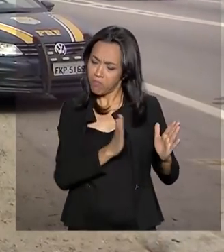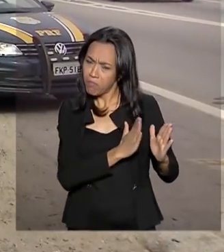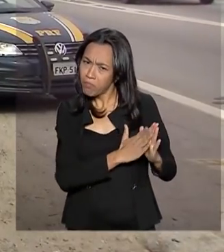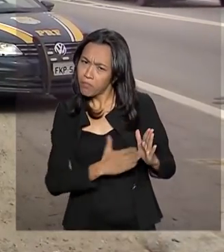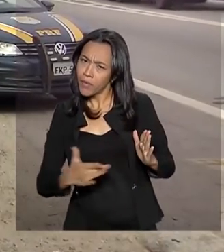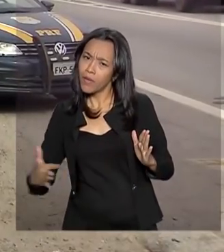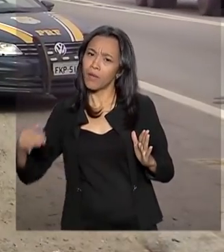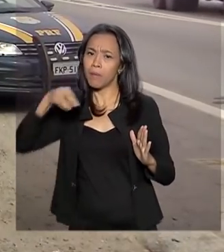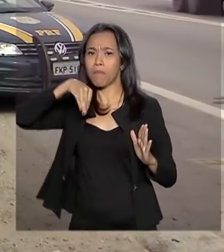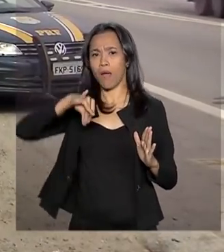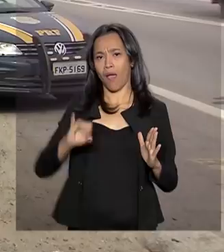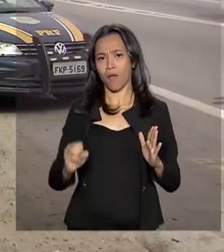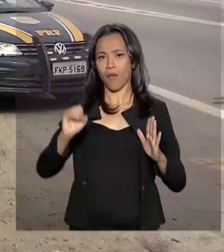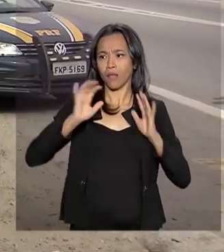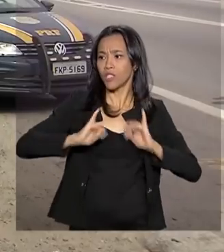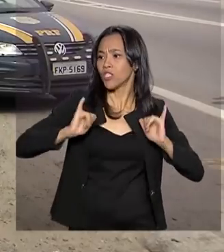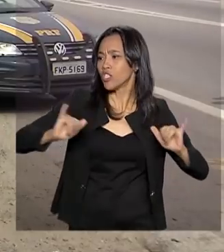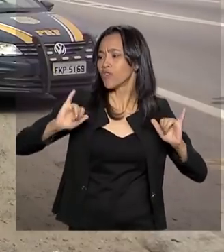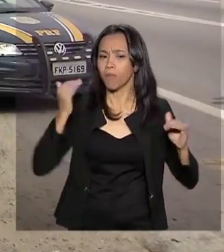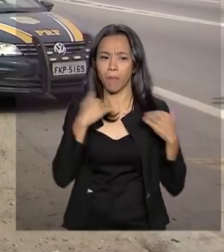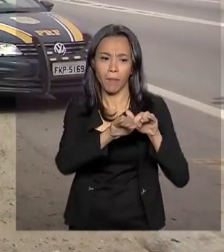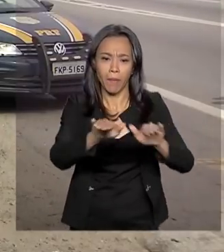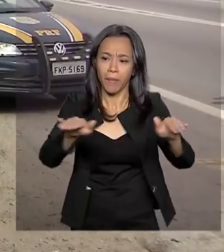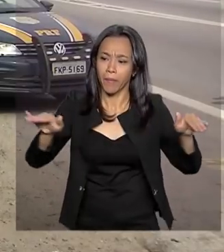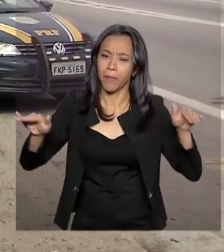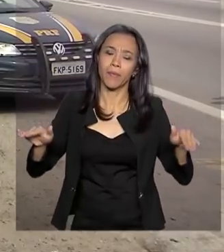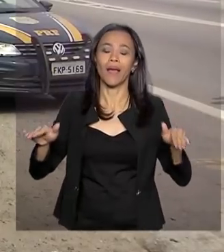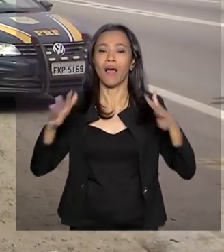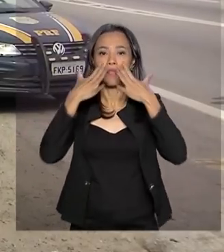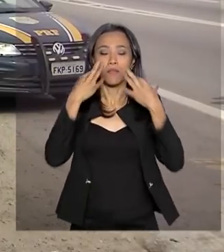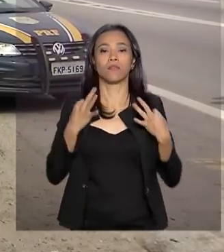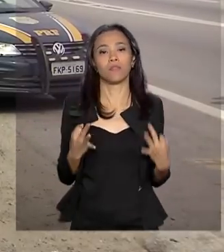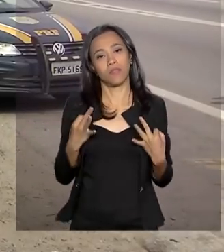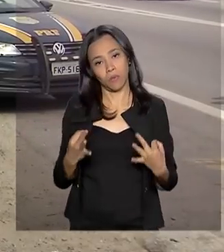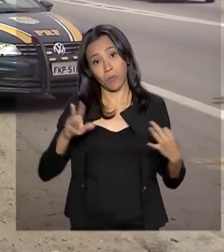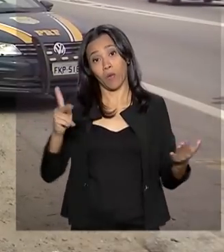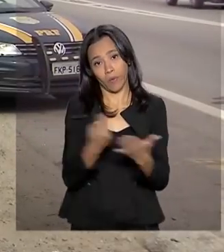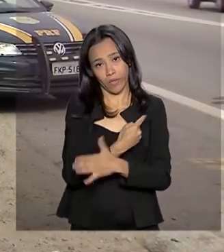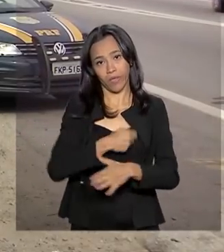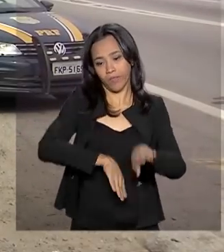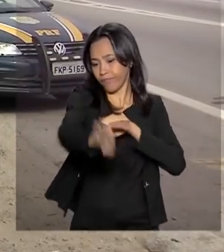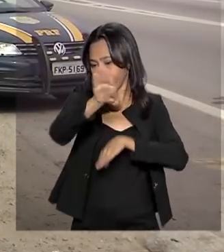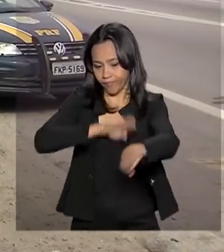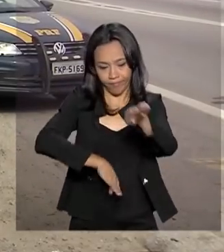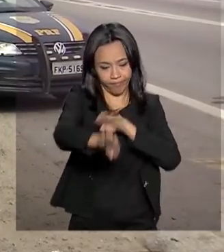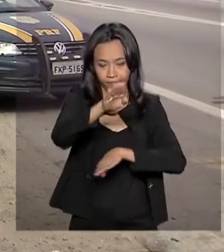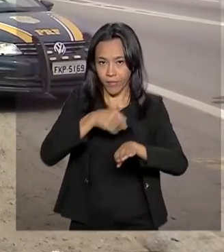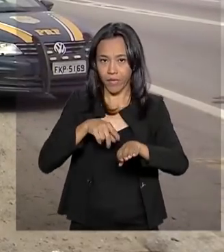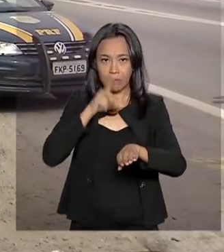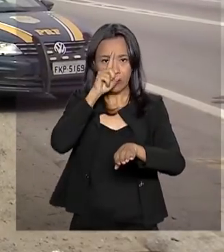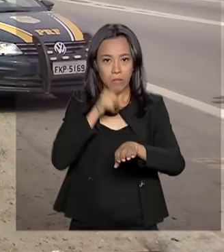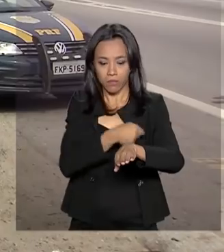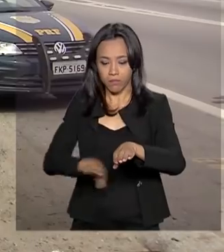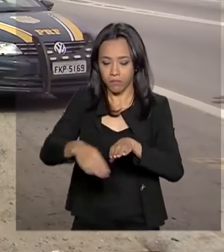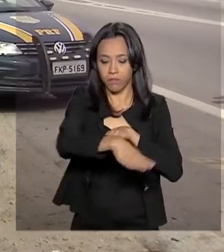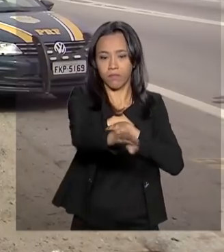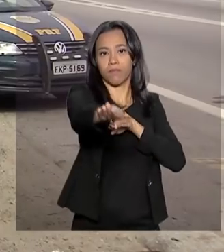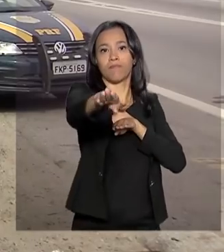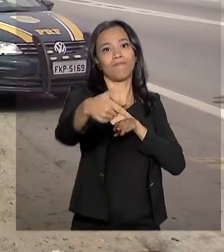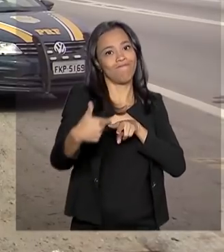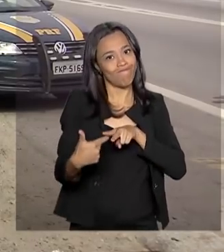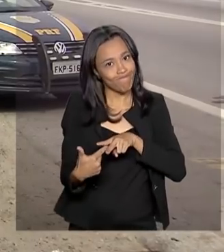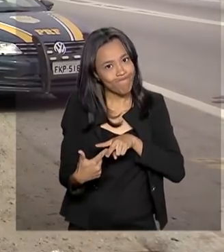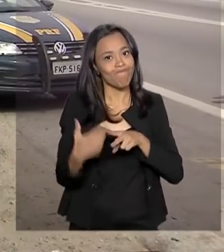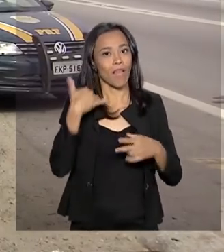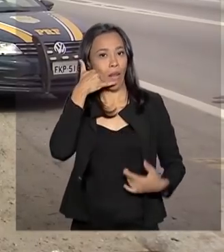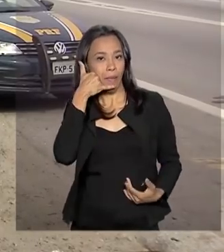publicitária irá chamar a atenção para aqueles problemas que são mais letais e recorrentes no trânsito, como as ultrapassagens perigosas, o uso de